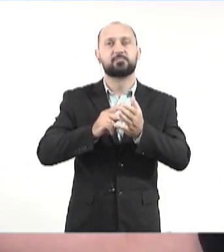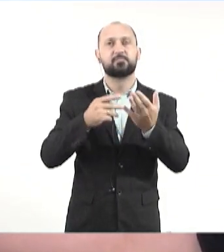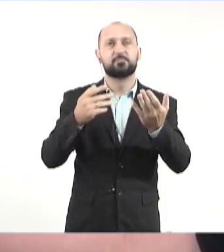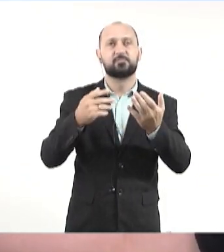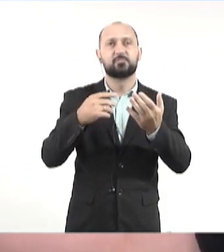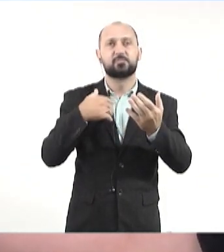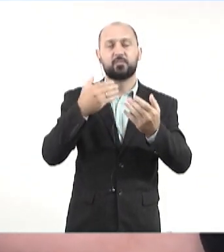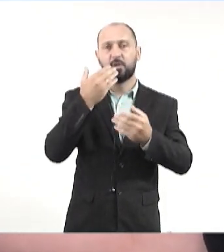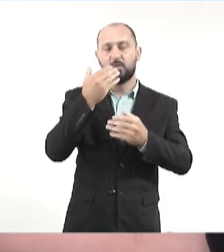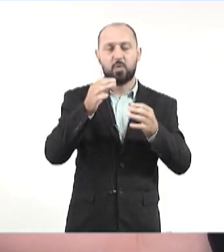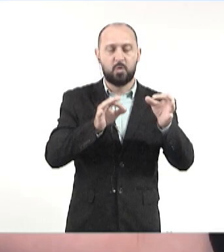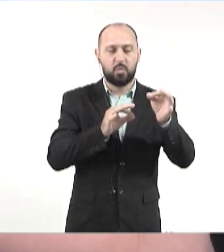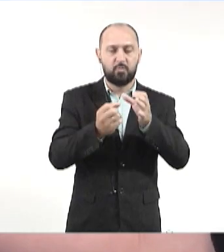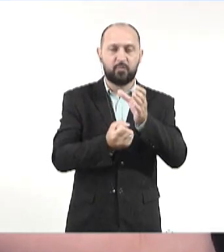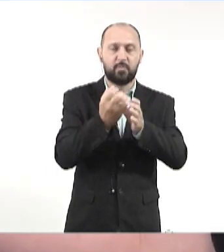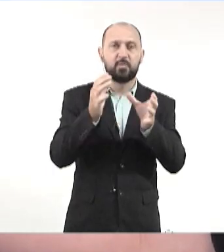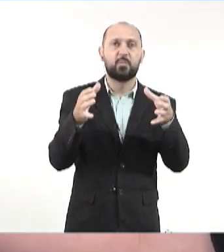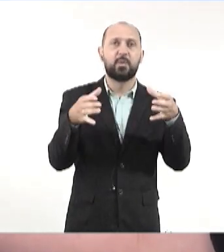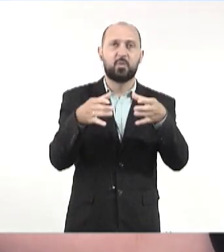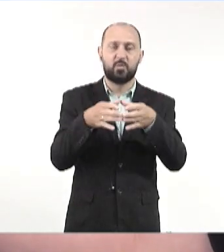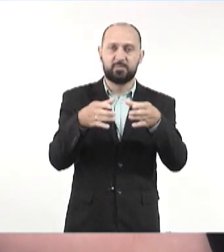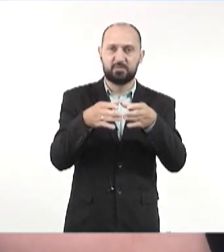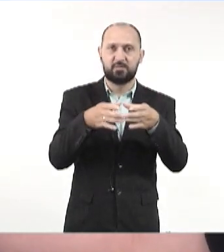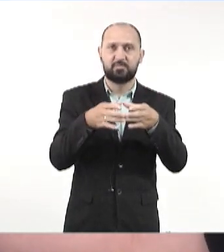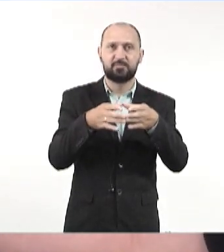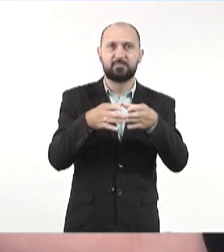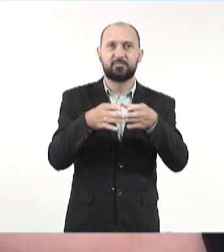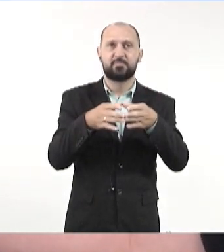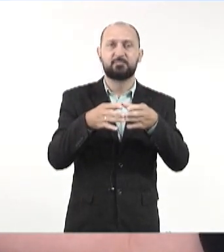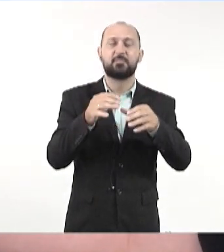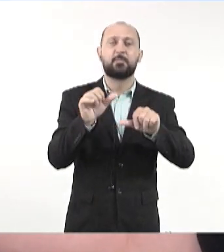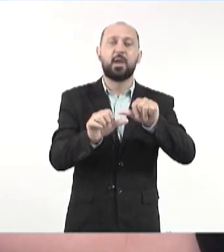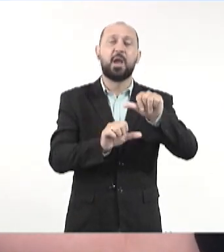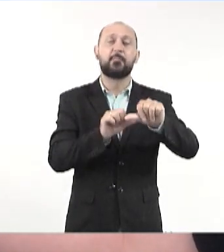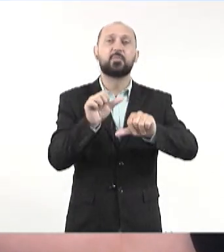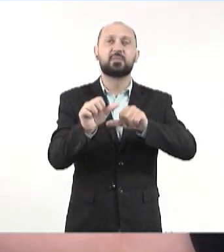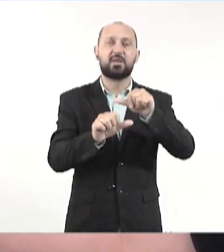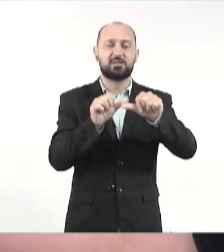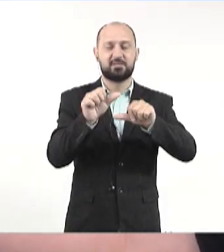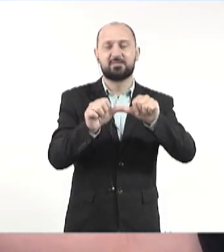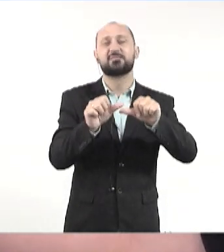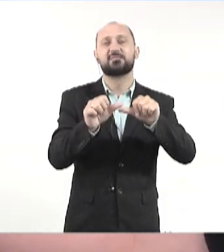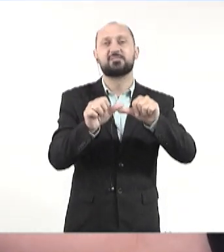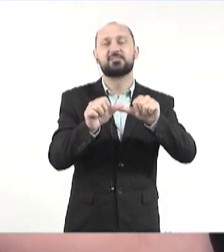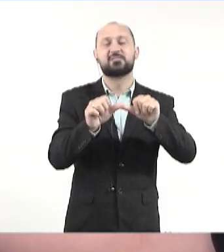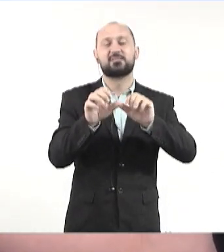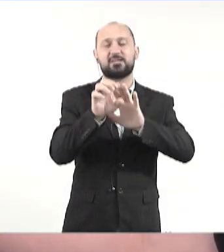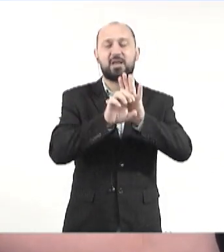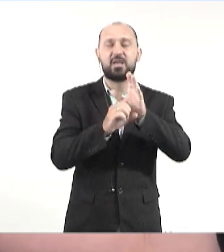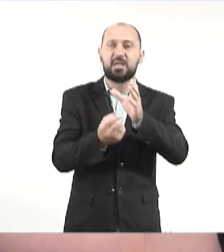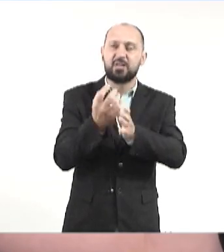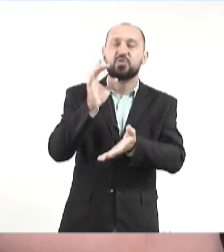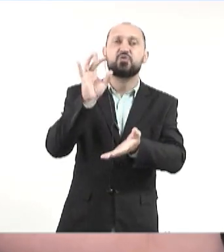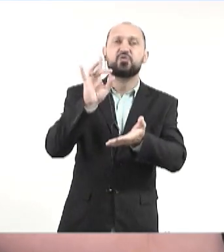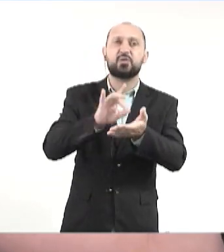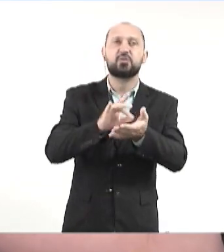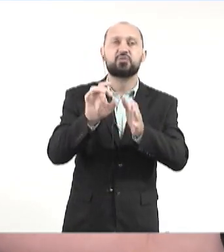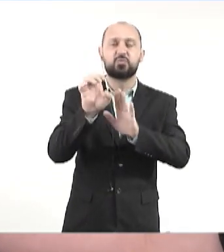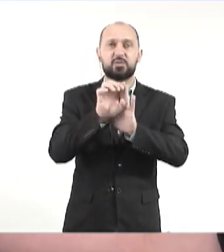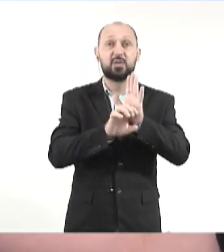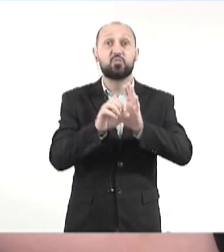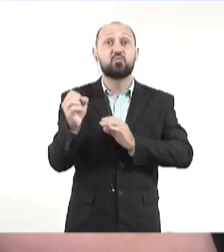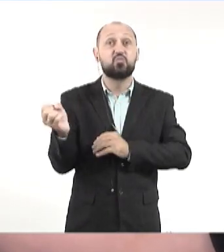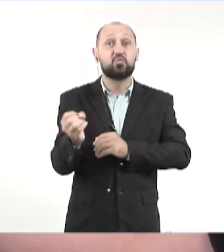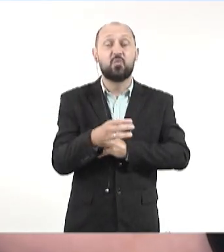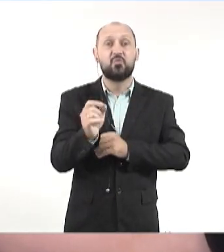foi montada uma comissão de reforma e criação, na verdade, de um novo